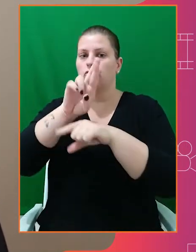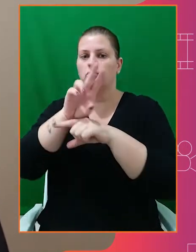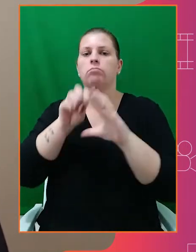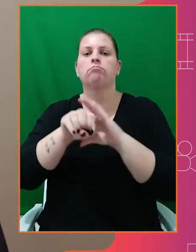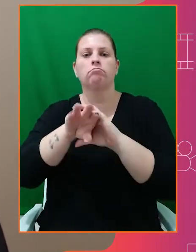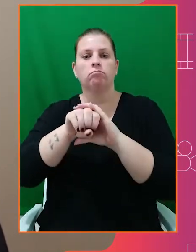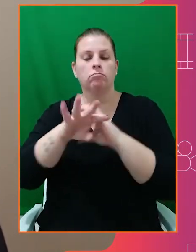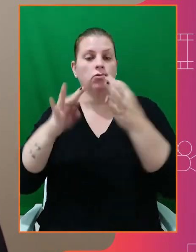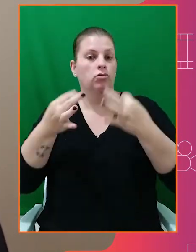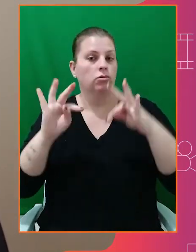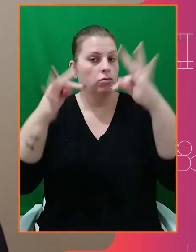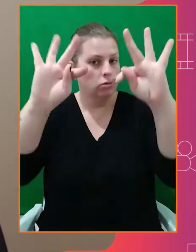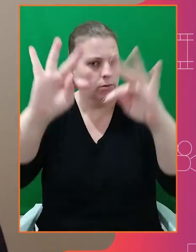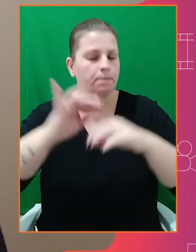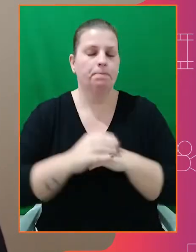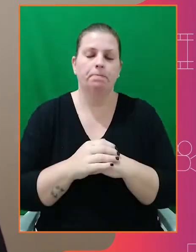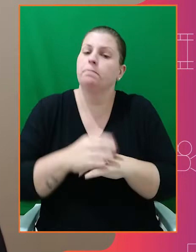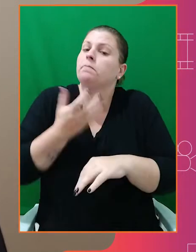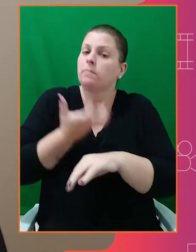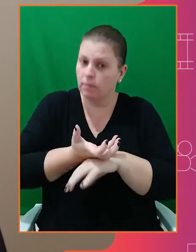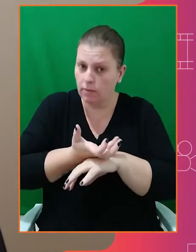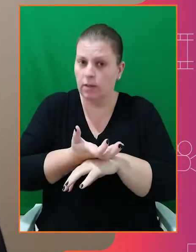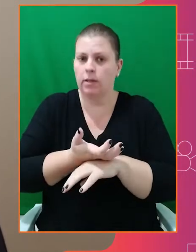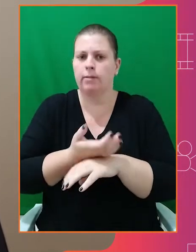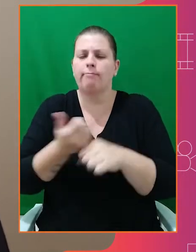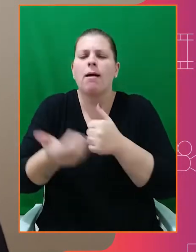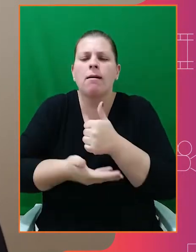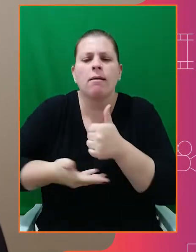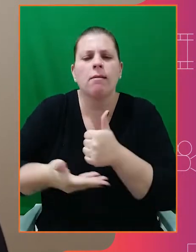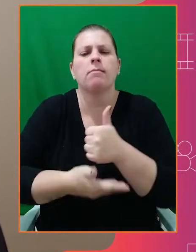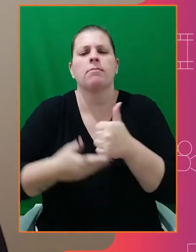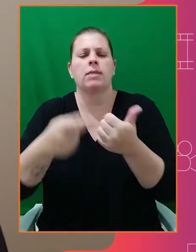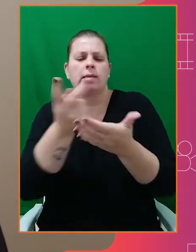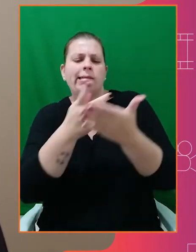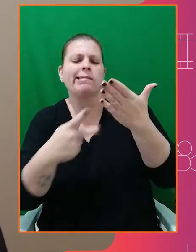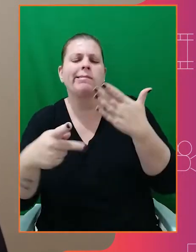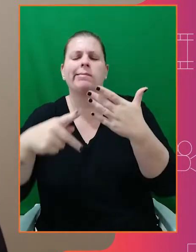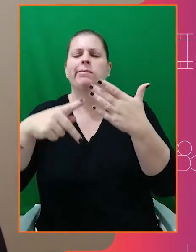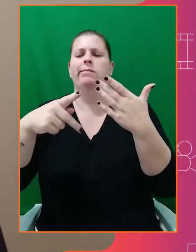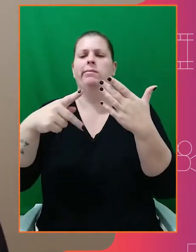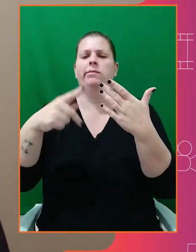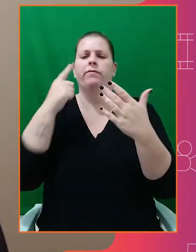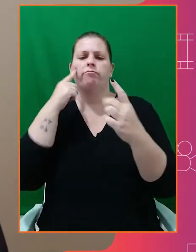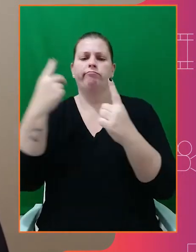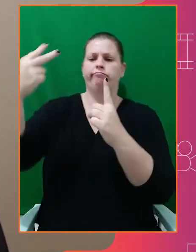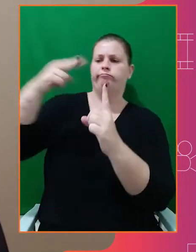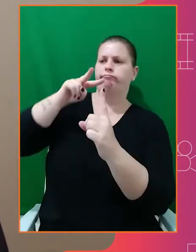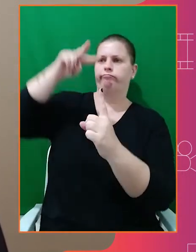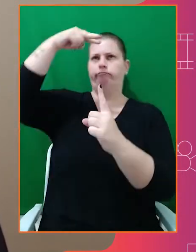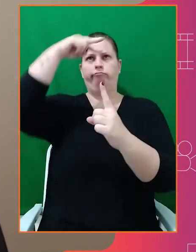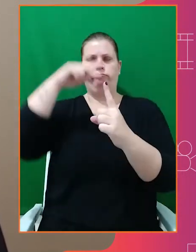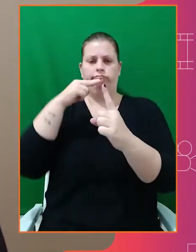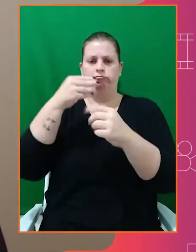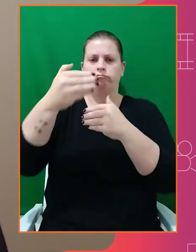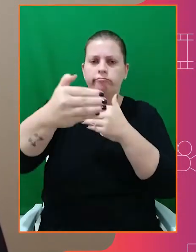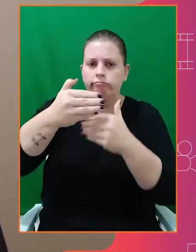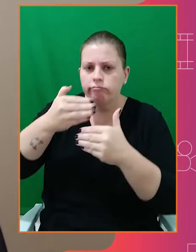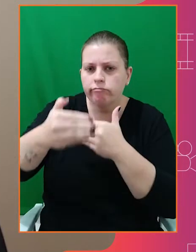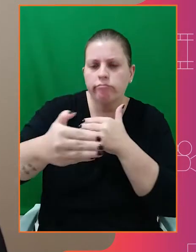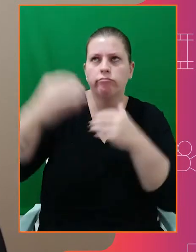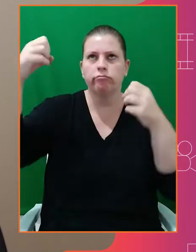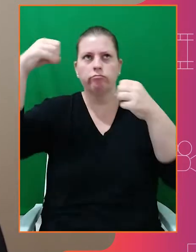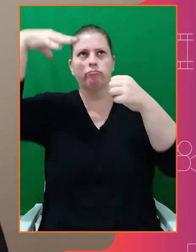Nessa disciplina, vamos aprender o básico sobre o desenho, desde os principais materiais, noções de perspectiva,